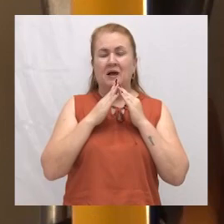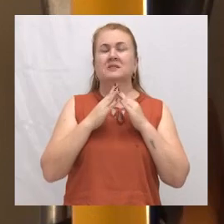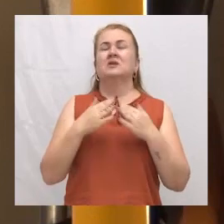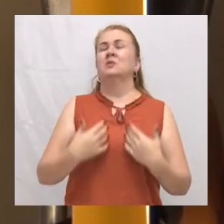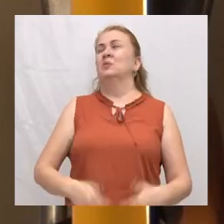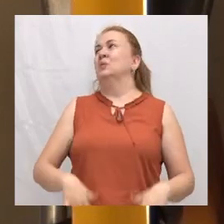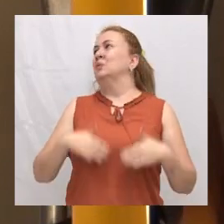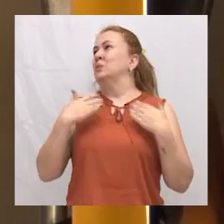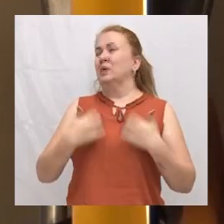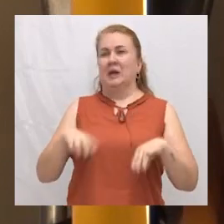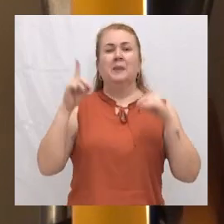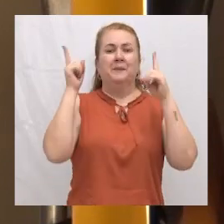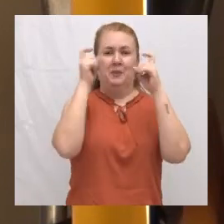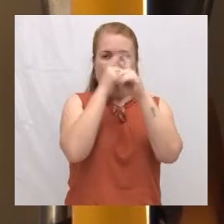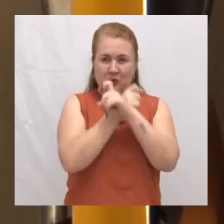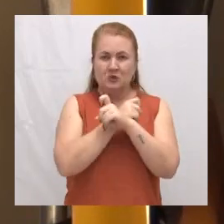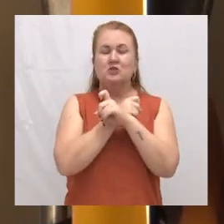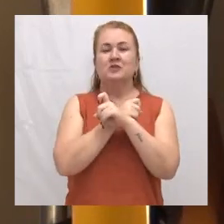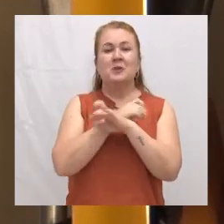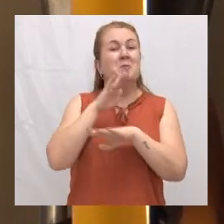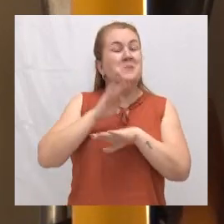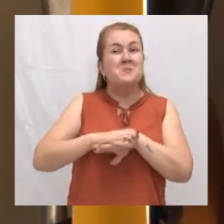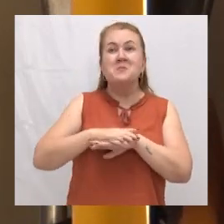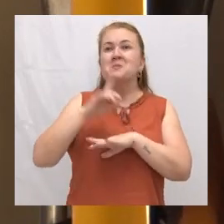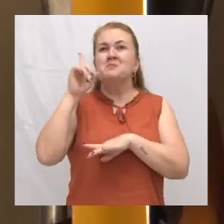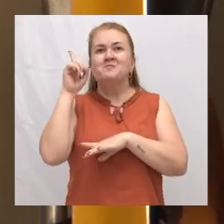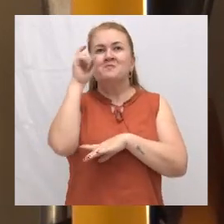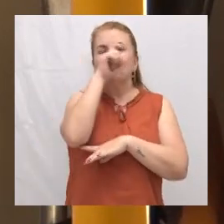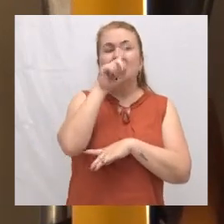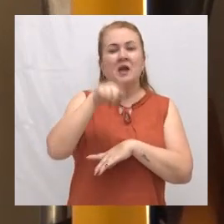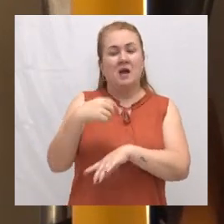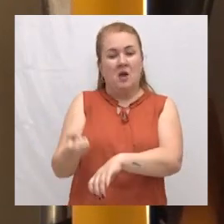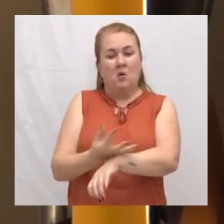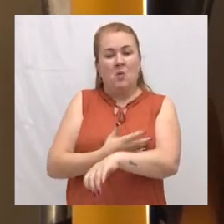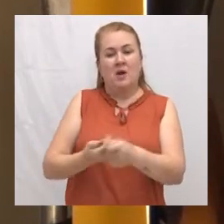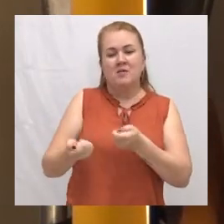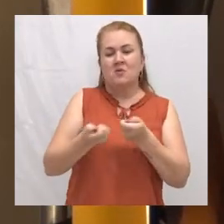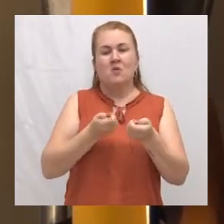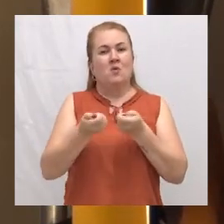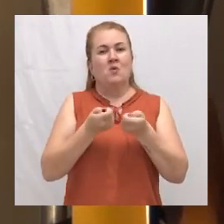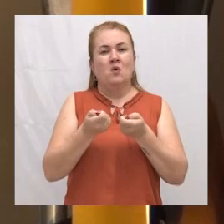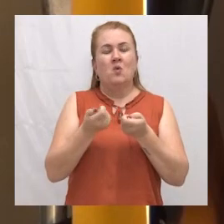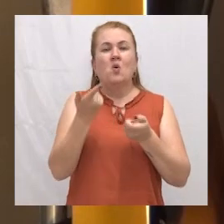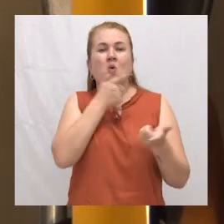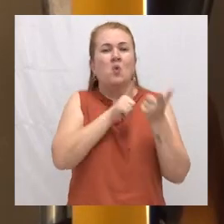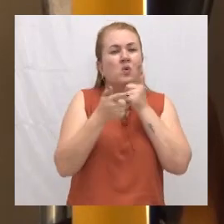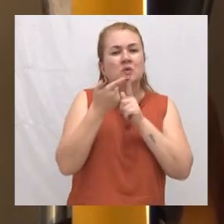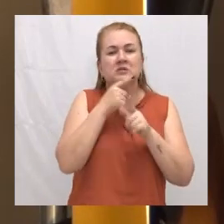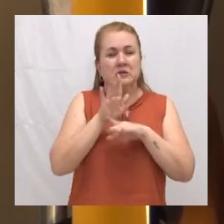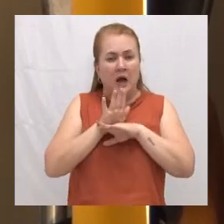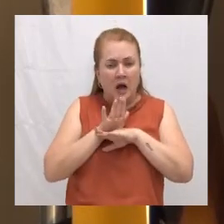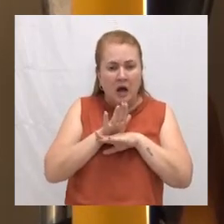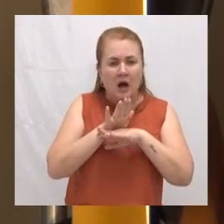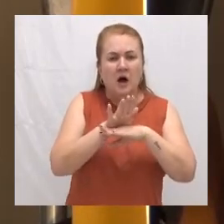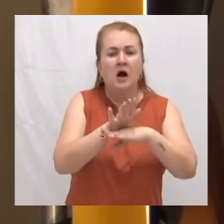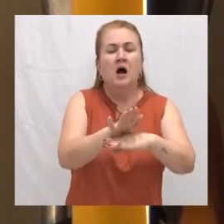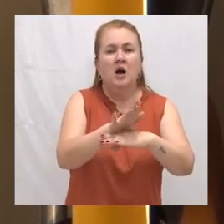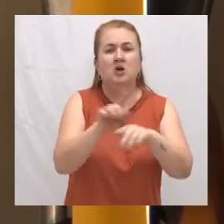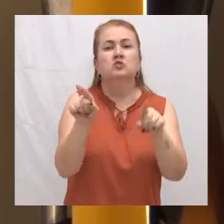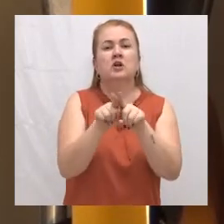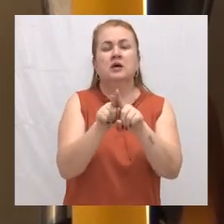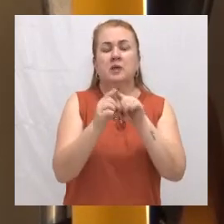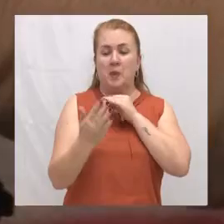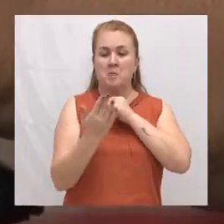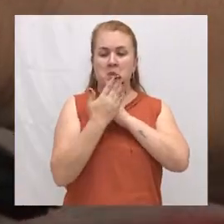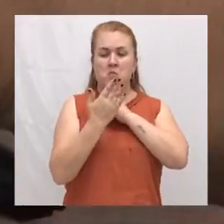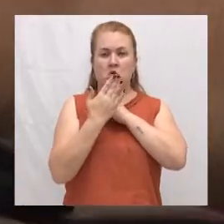complexo. Então, o mais difícil para mim foi o emocional, o equilíbrio de dar uma assistência e se proteger